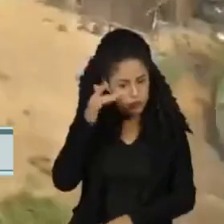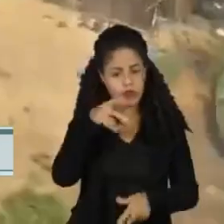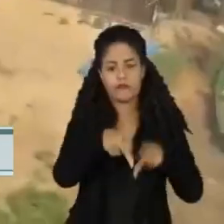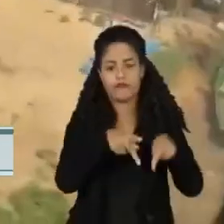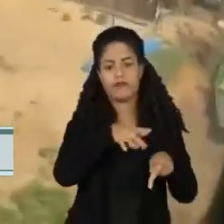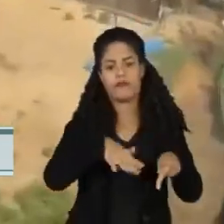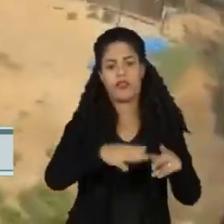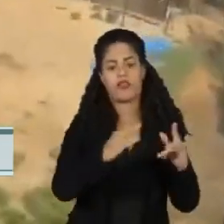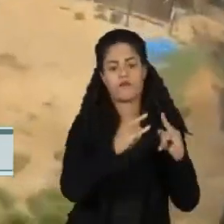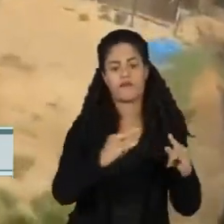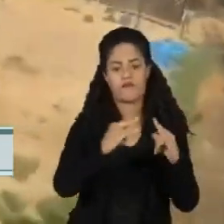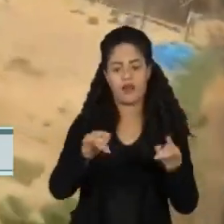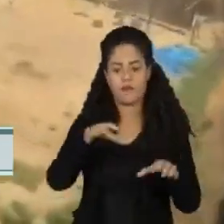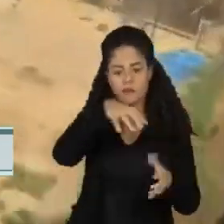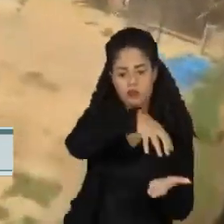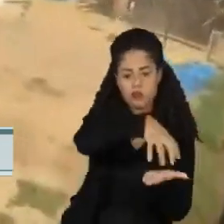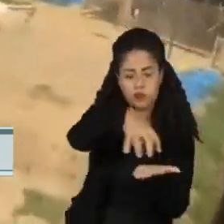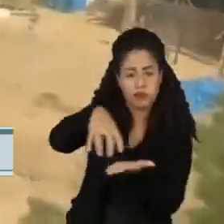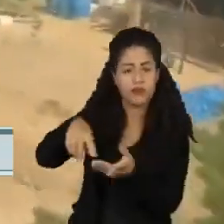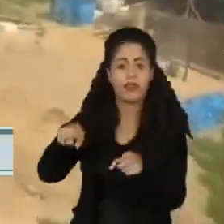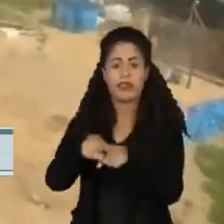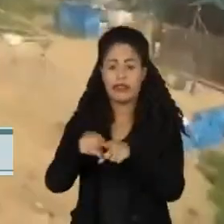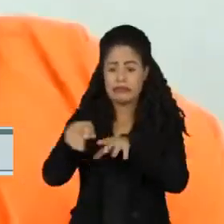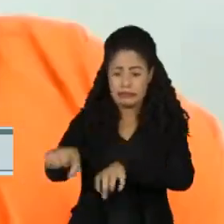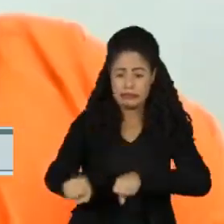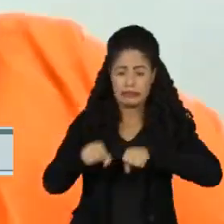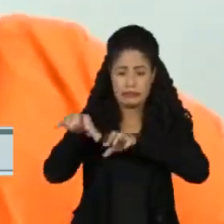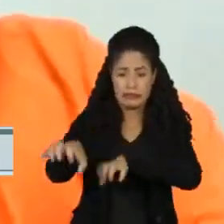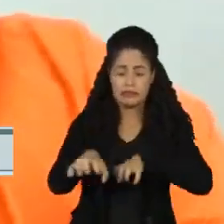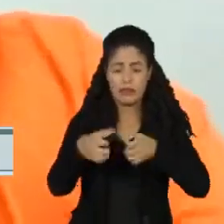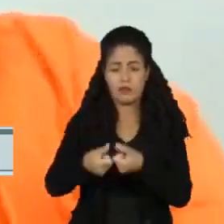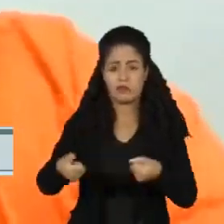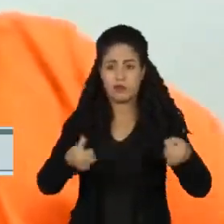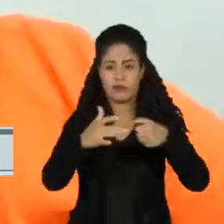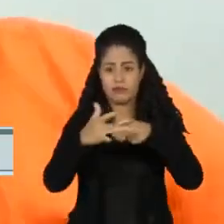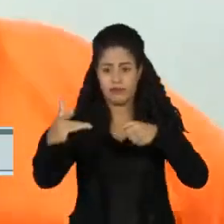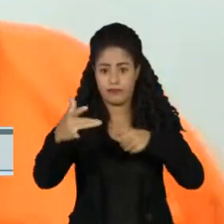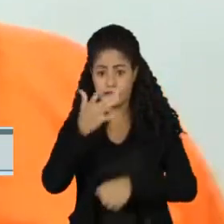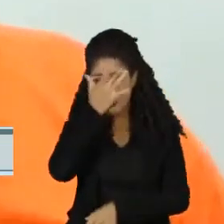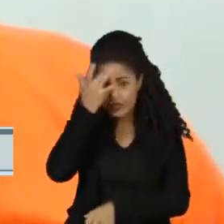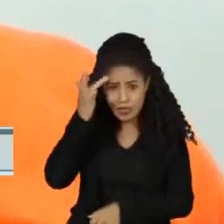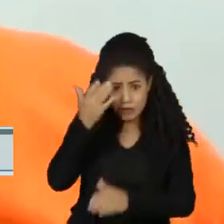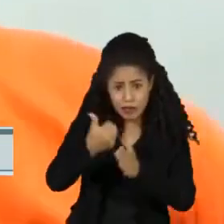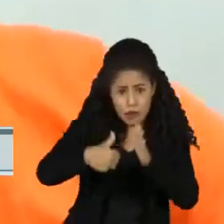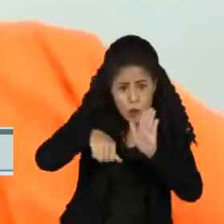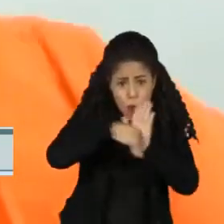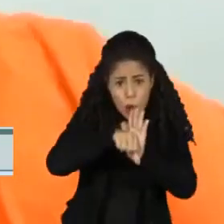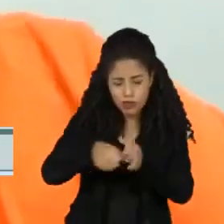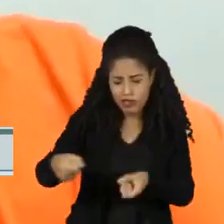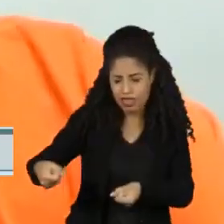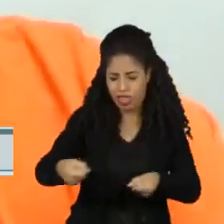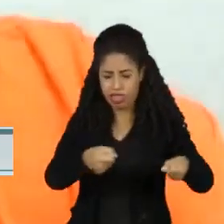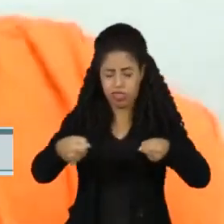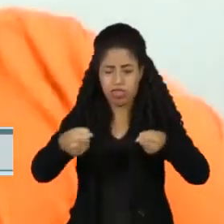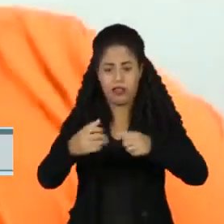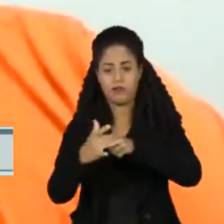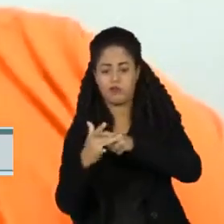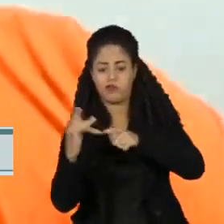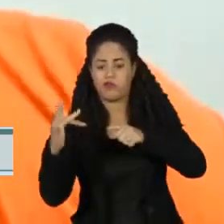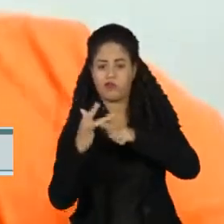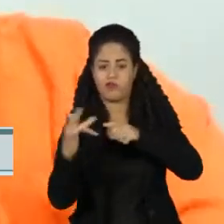comunidades que mais sofrem com a presença de garimpeiros. Os garimpeiros estão levando a muitas doenças,